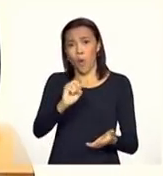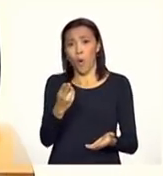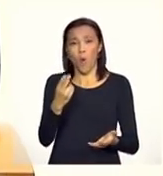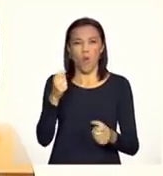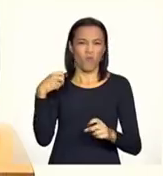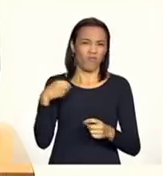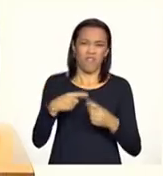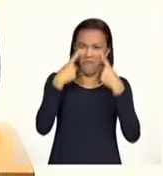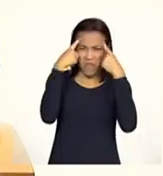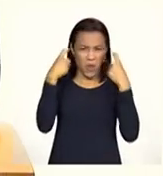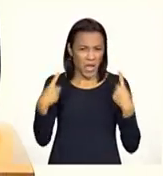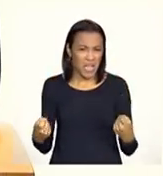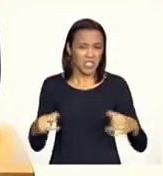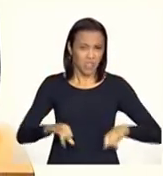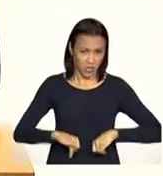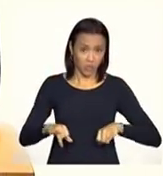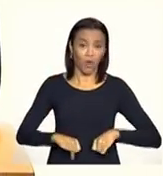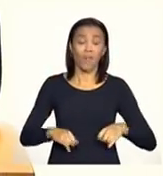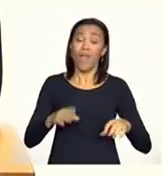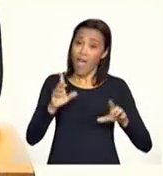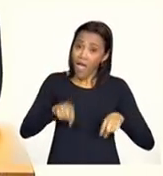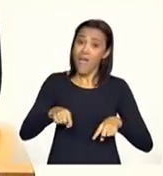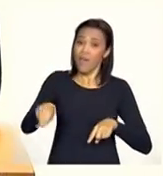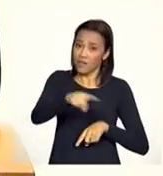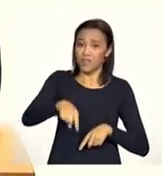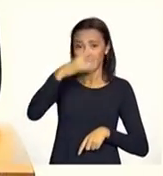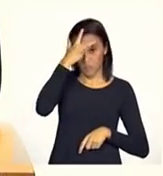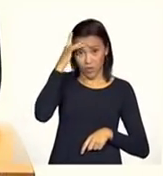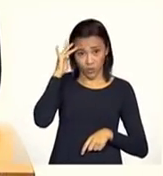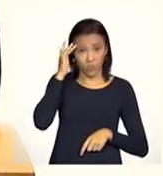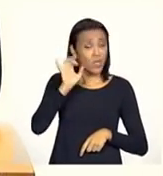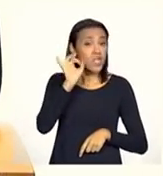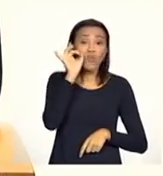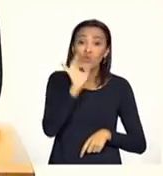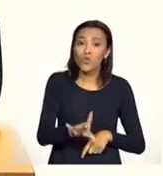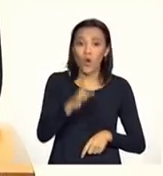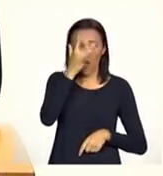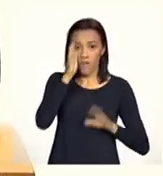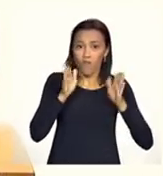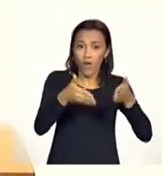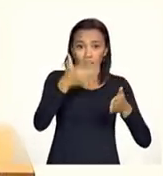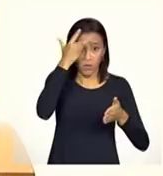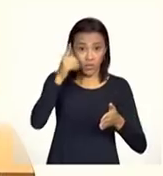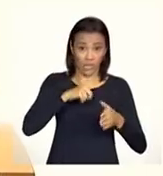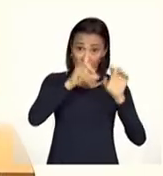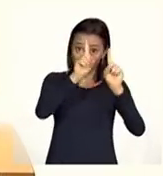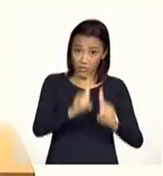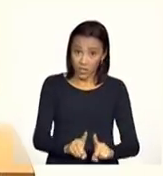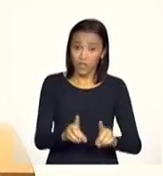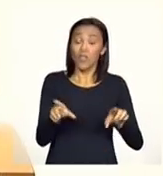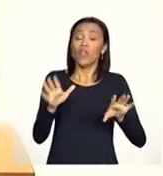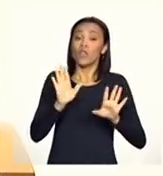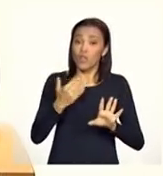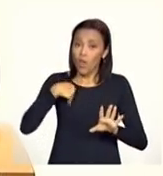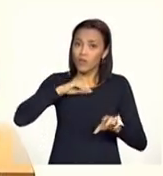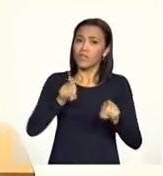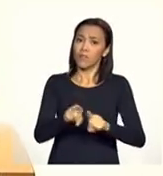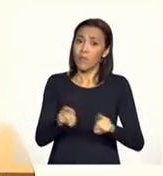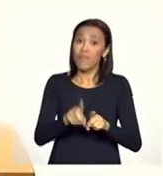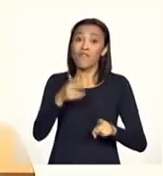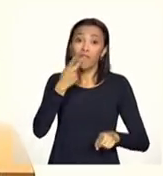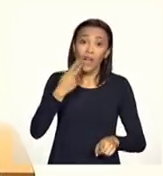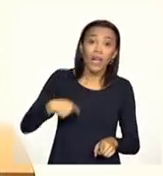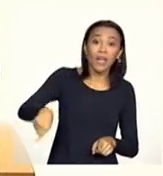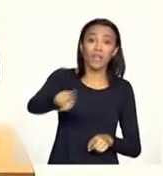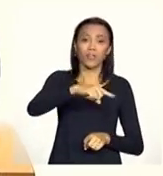violência. São essas pessoas que nós estamos falando, mas não só as pessoas com deficiência. Nós estamos falando de pessoas que têm um